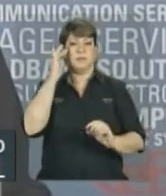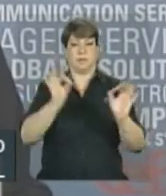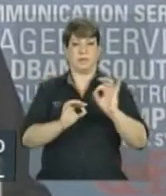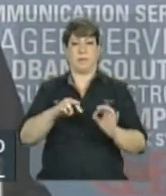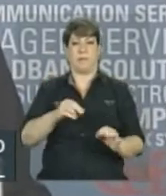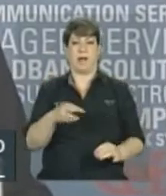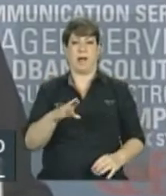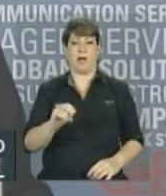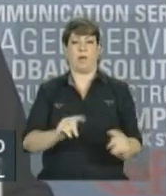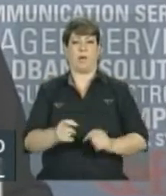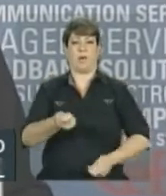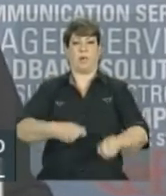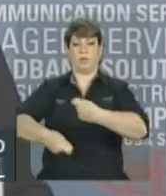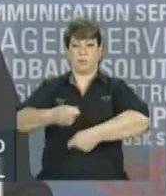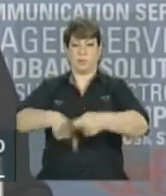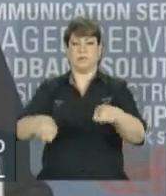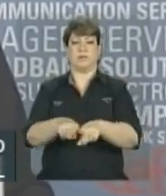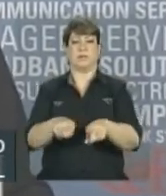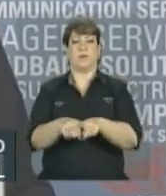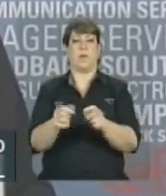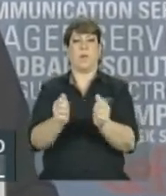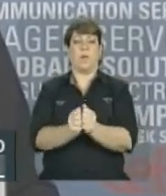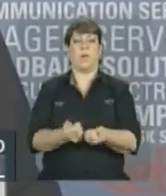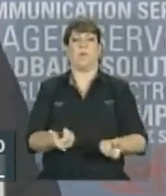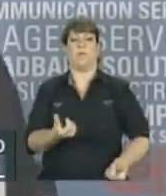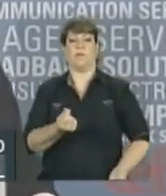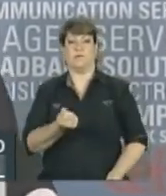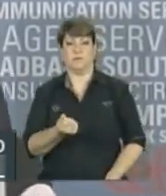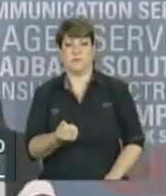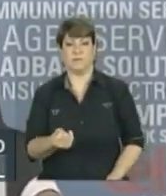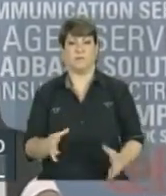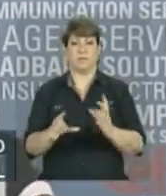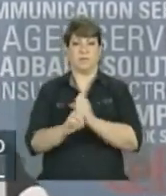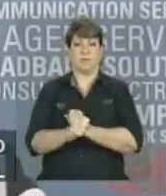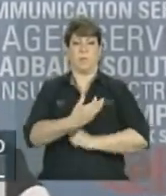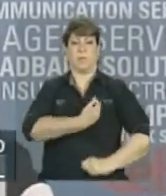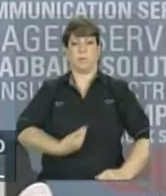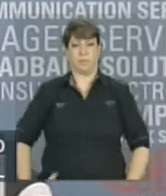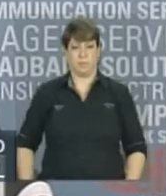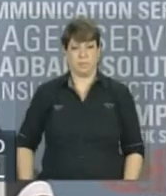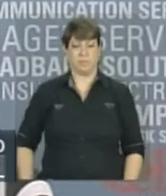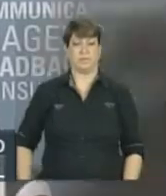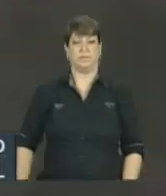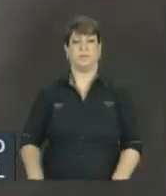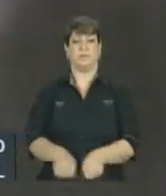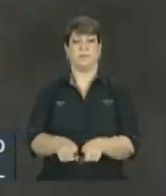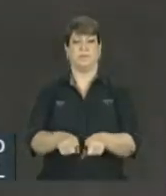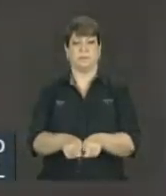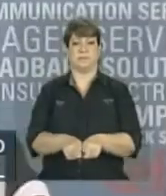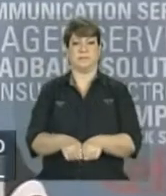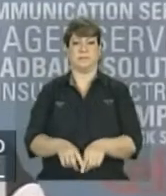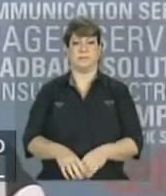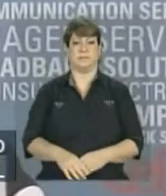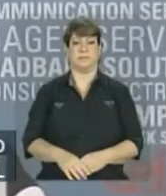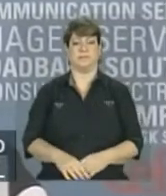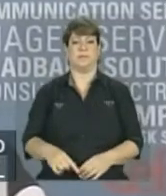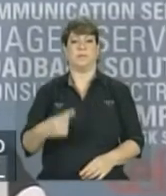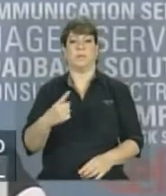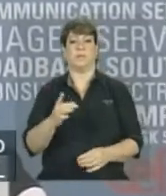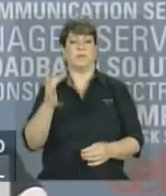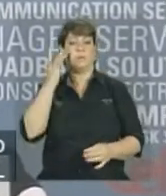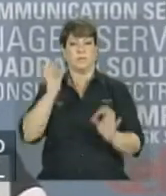macroeconômico com finanças públicas e uma